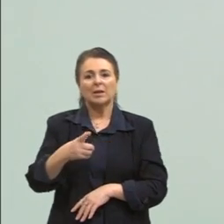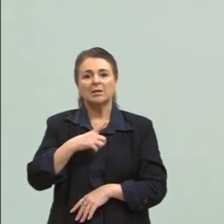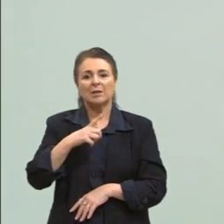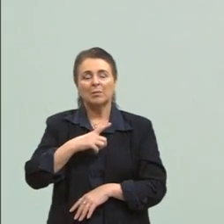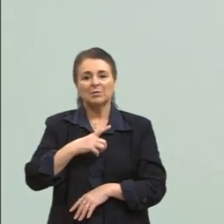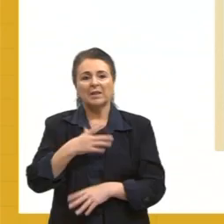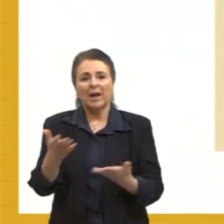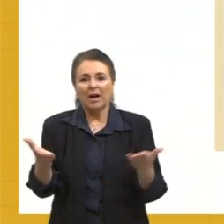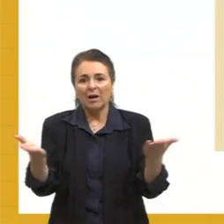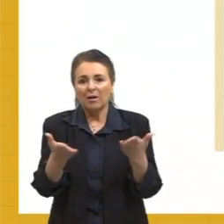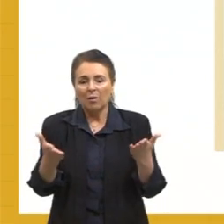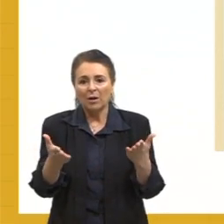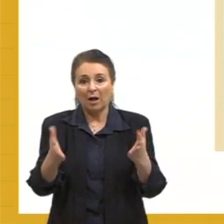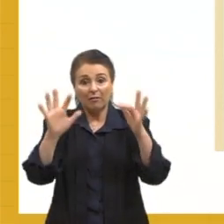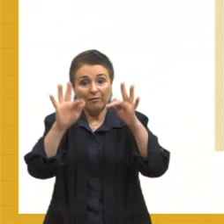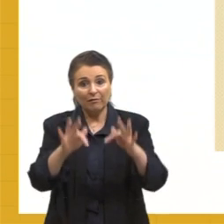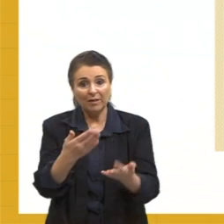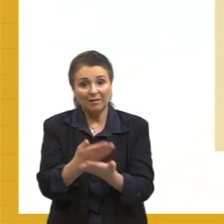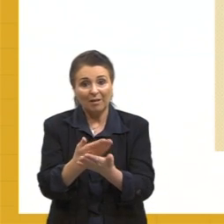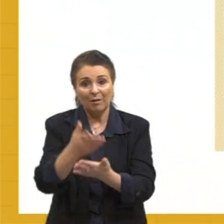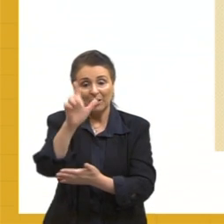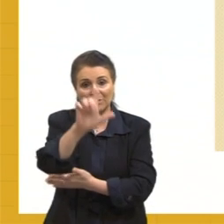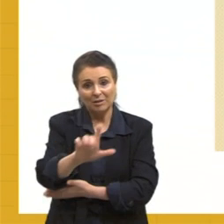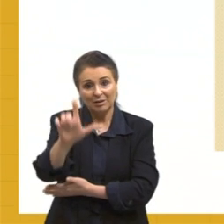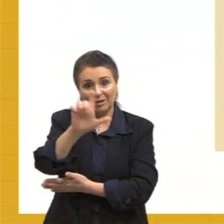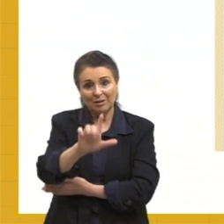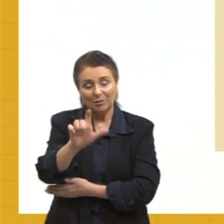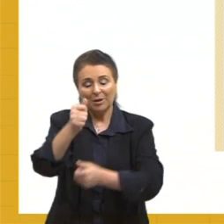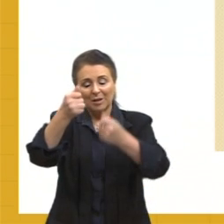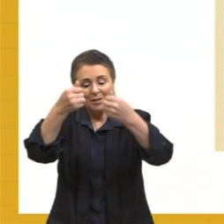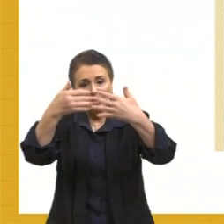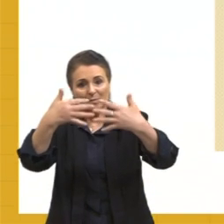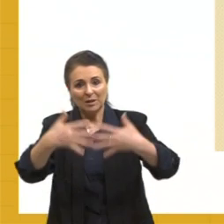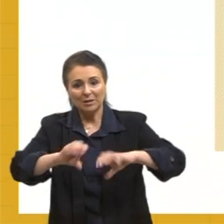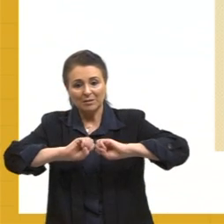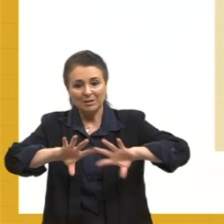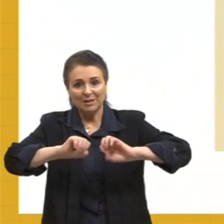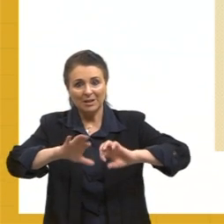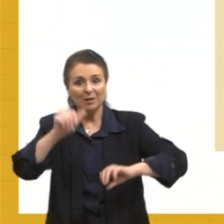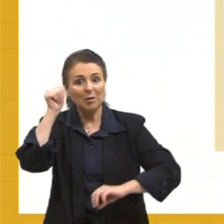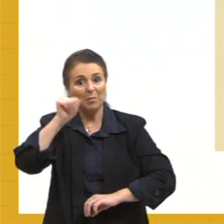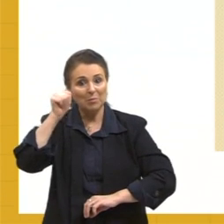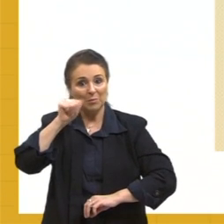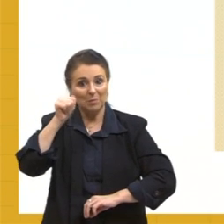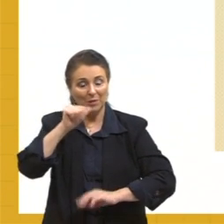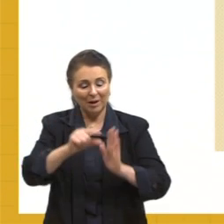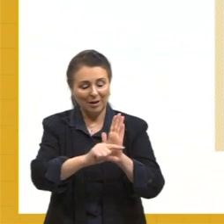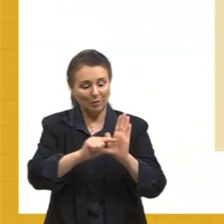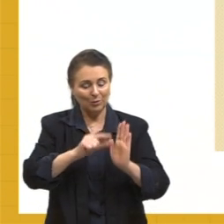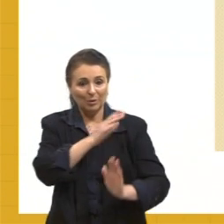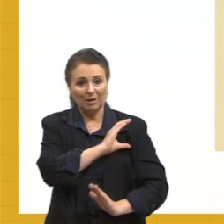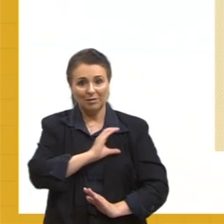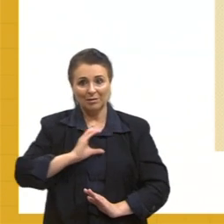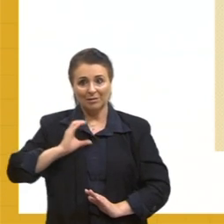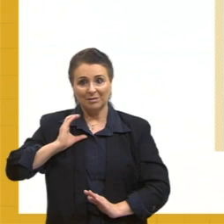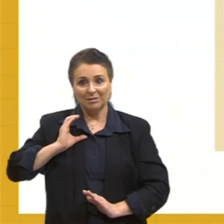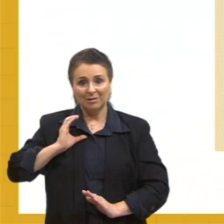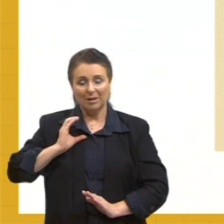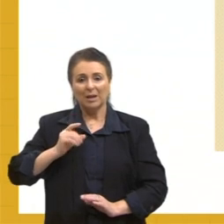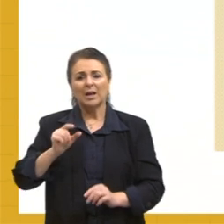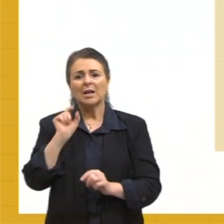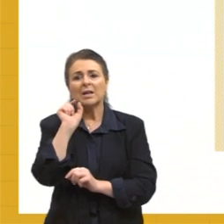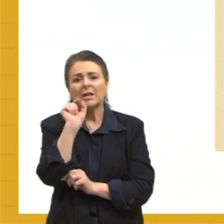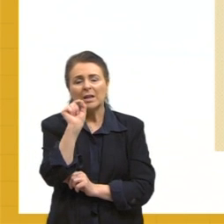Encerrando a nossa aula de literatura, falando então sobre a Clarice, né? E como esse fluxo de consciência, essa epifania, né?